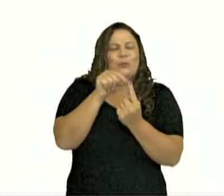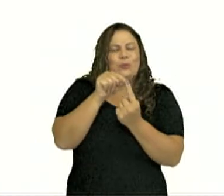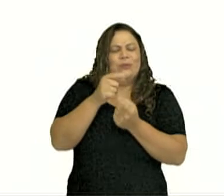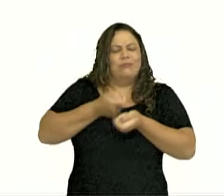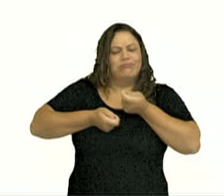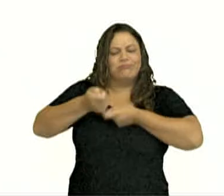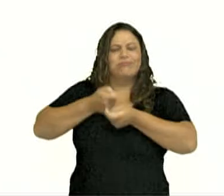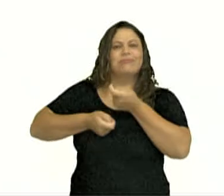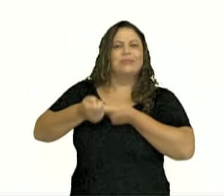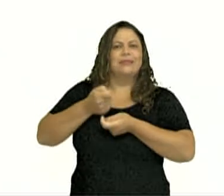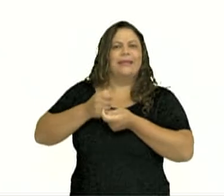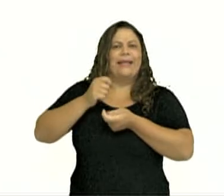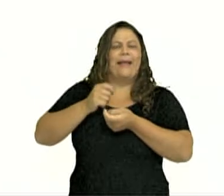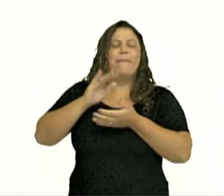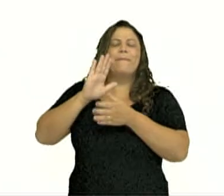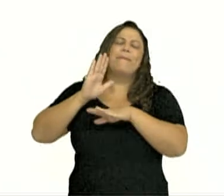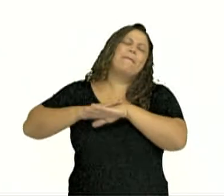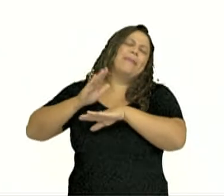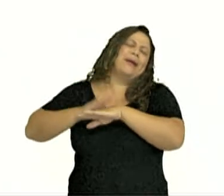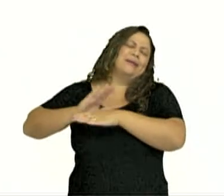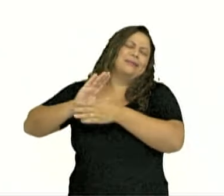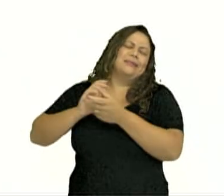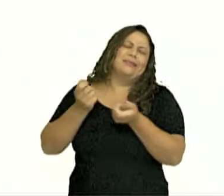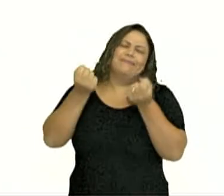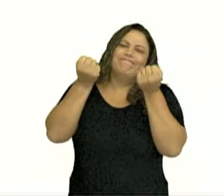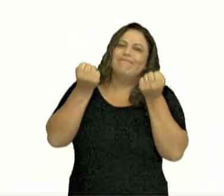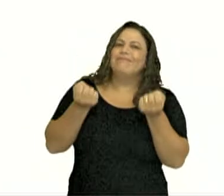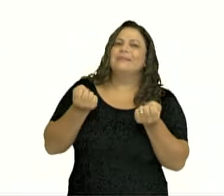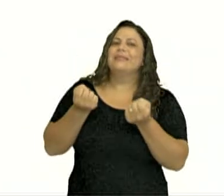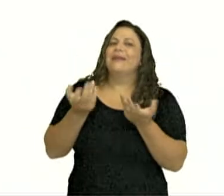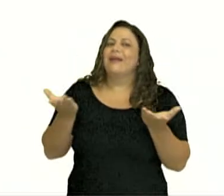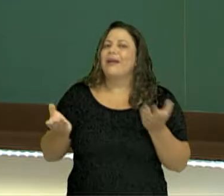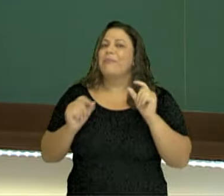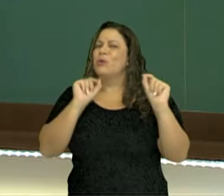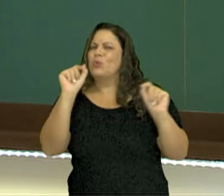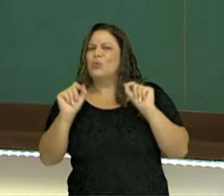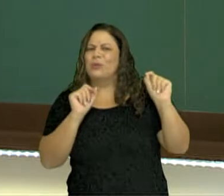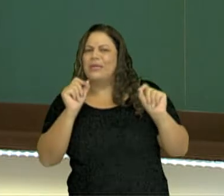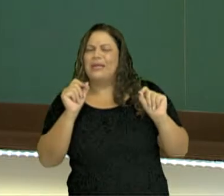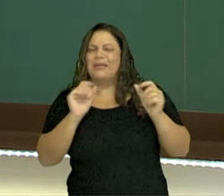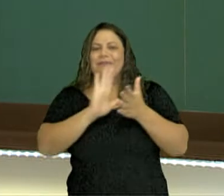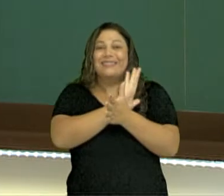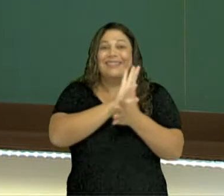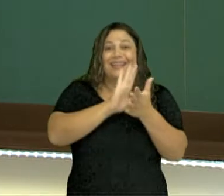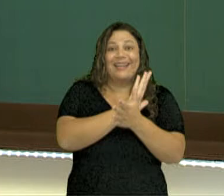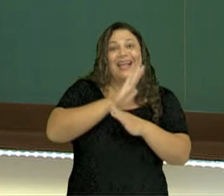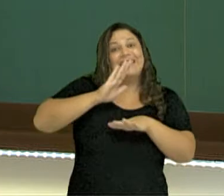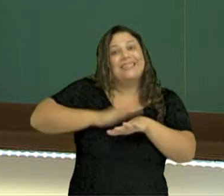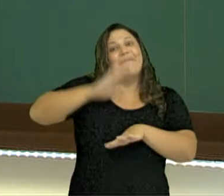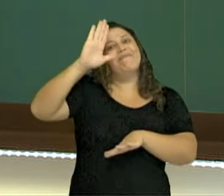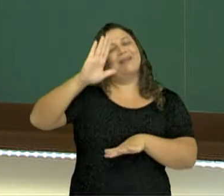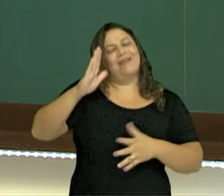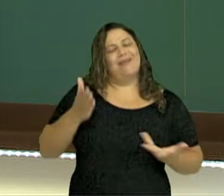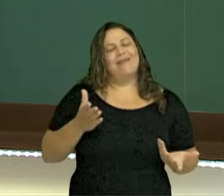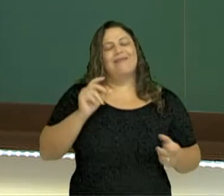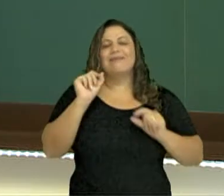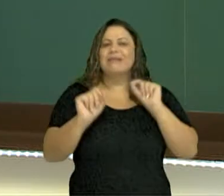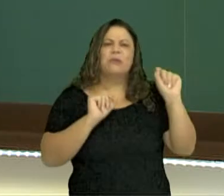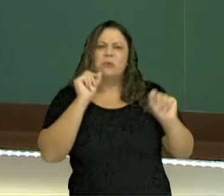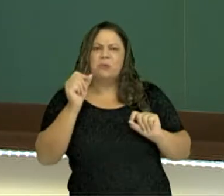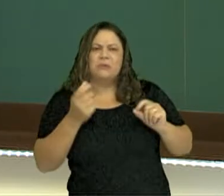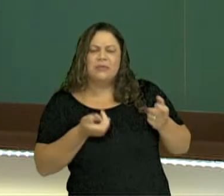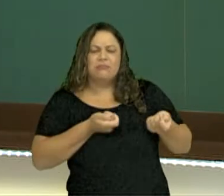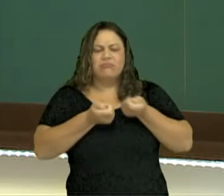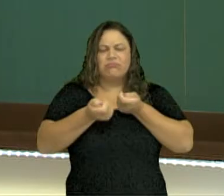mais consome, ou seja, aquele que mais pesa? Quais os itens que estão tirando, sugando muito o teu orçamento? E vê